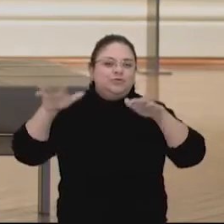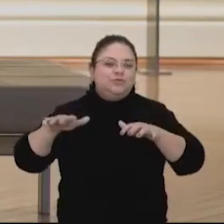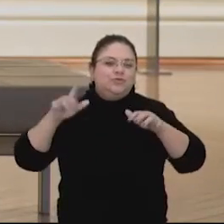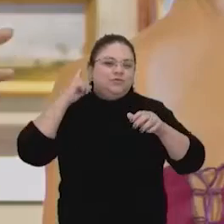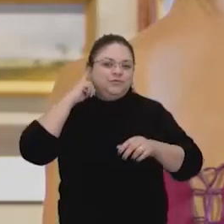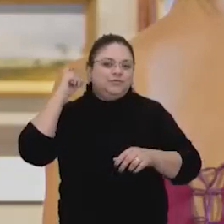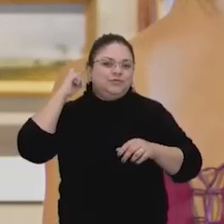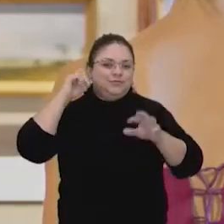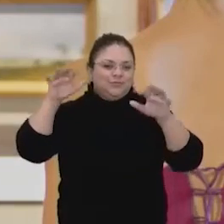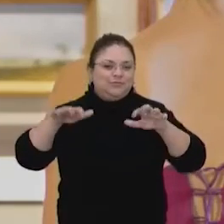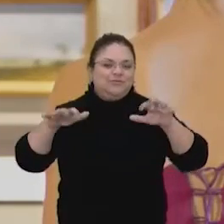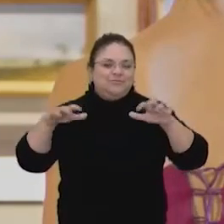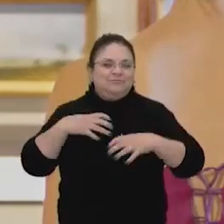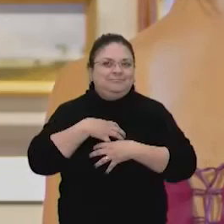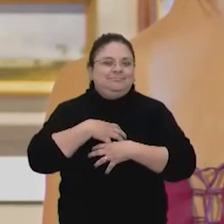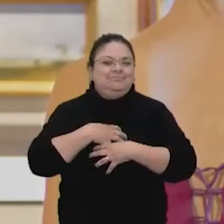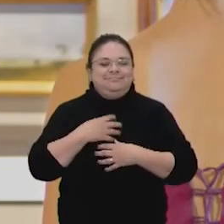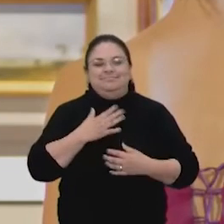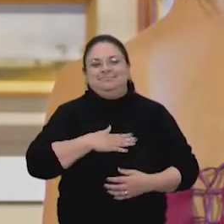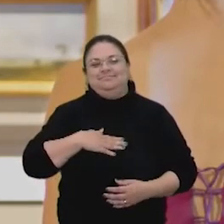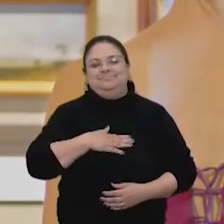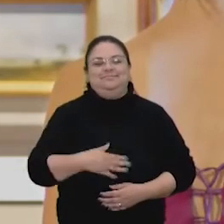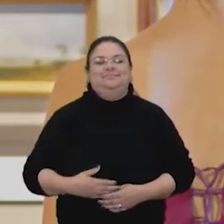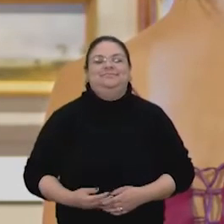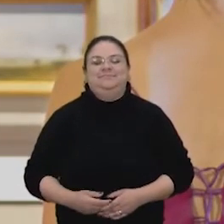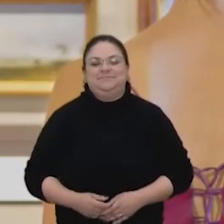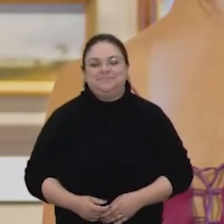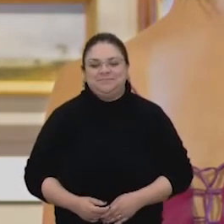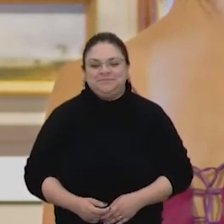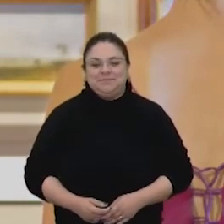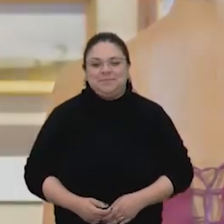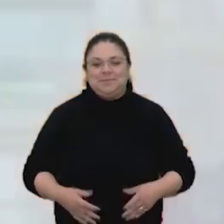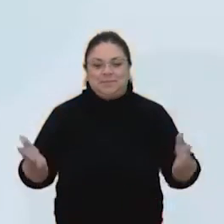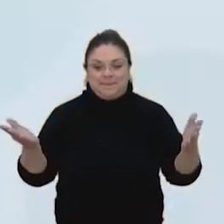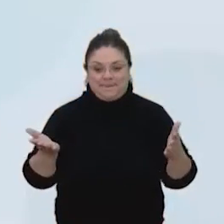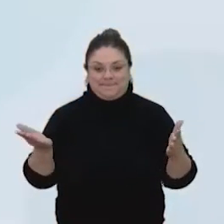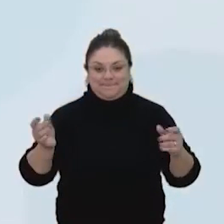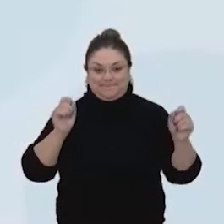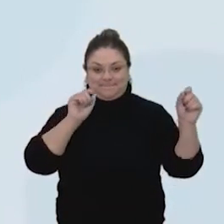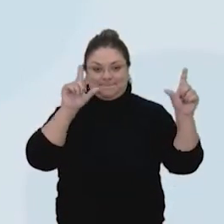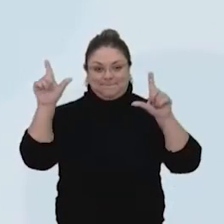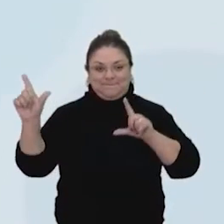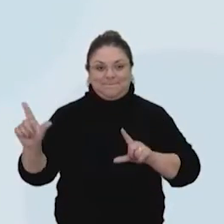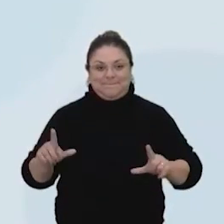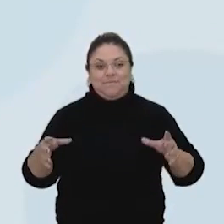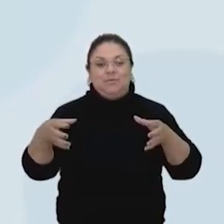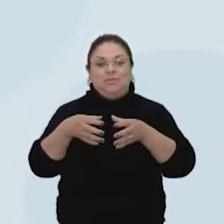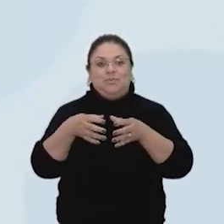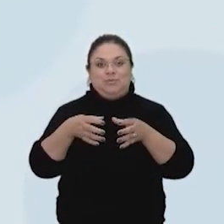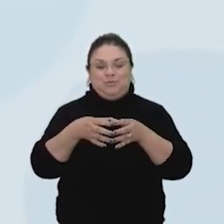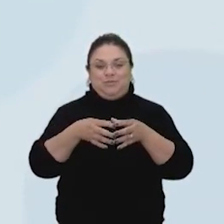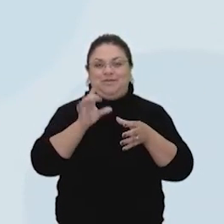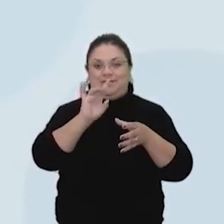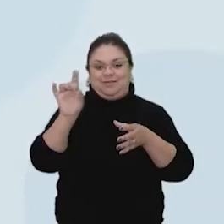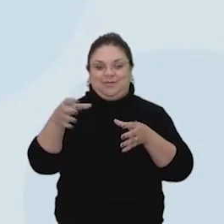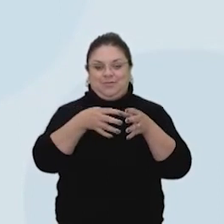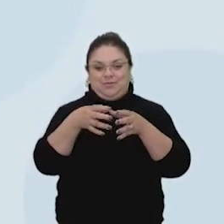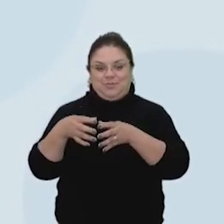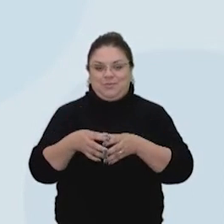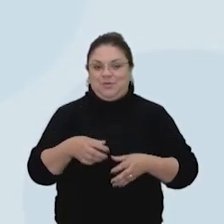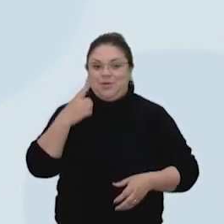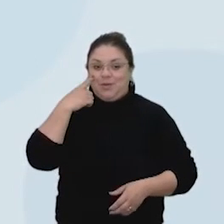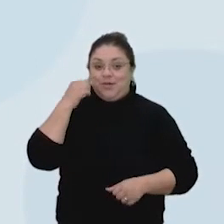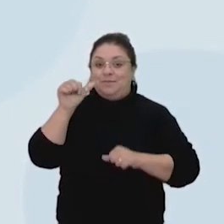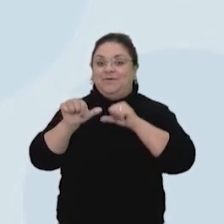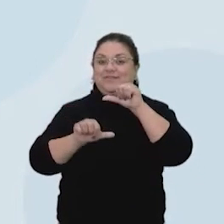sensibilidades aí. Bom, pessoal, aqui está o nosso álbum de foto do nosso componente, que eu disse para vocês que ia começar a